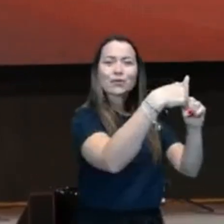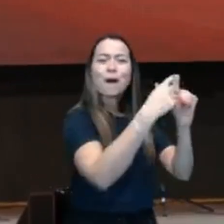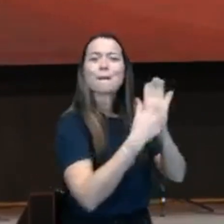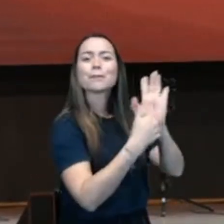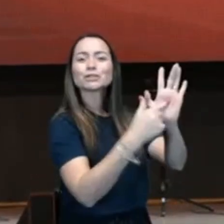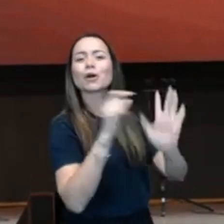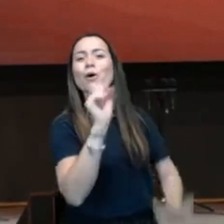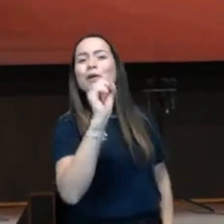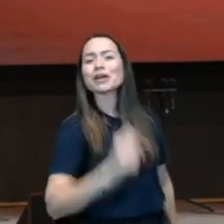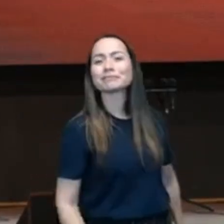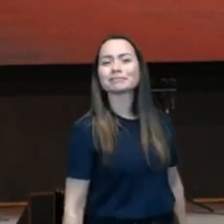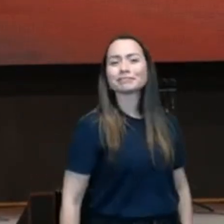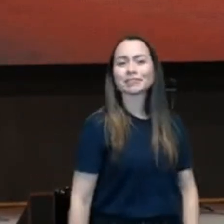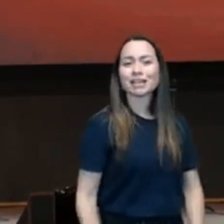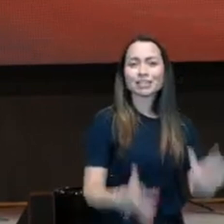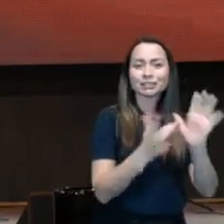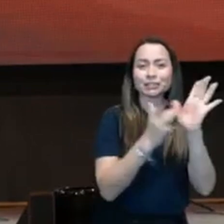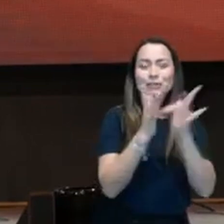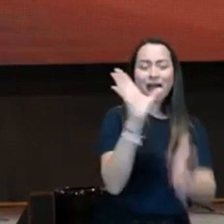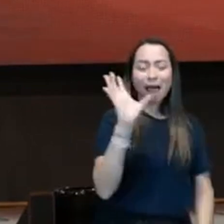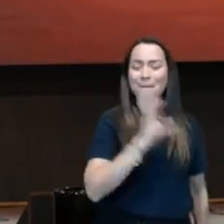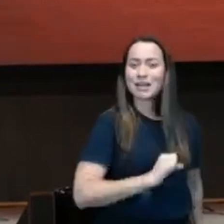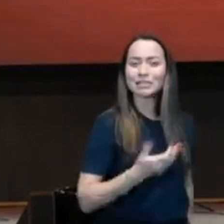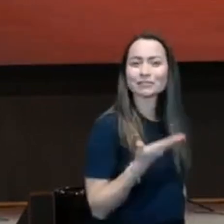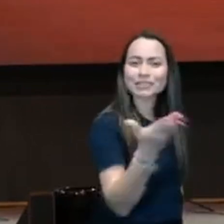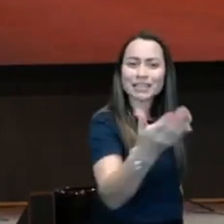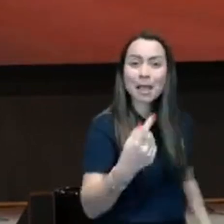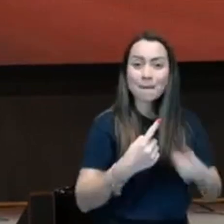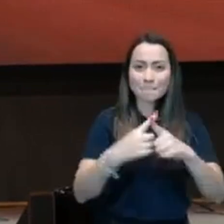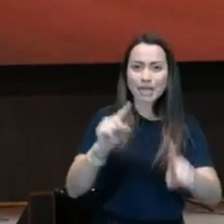A nossa obediência mostra o nosso amor por Ele.